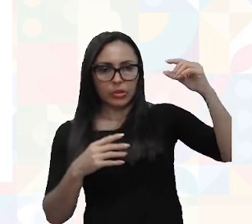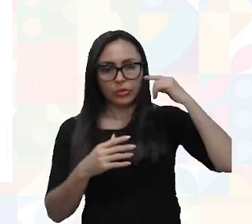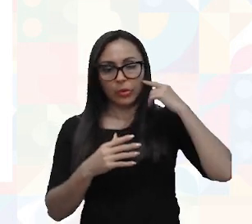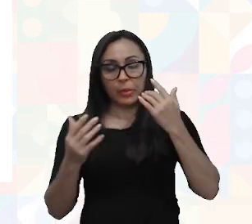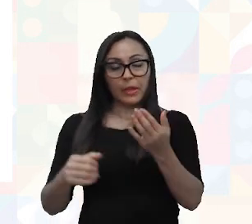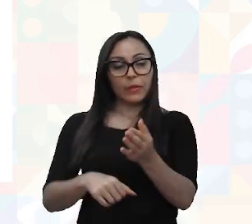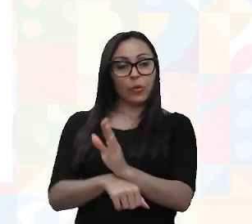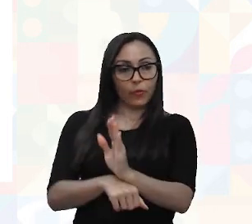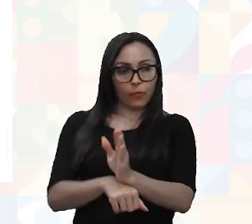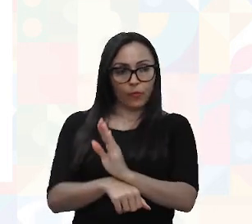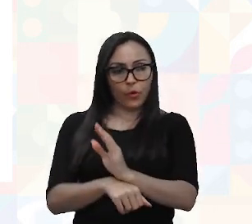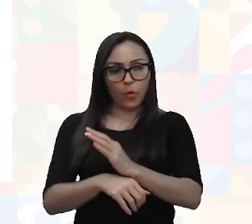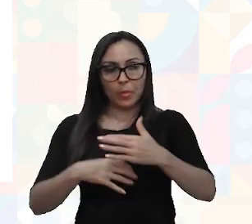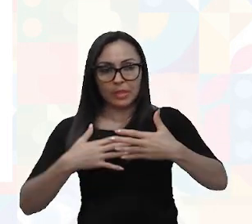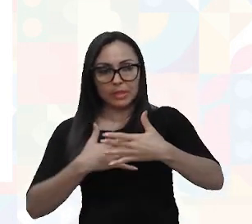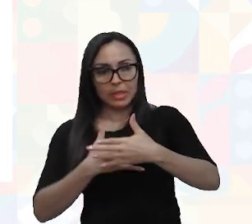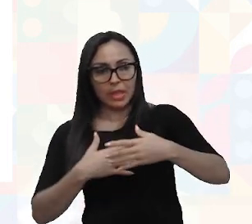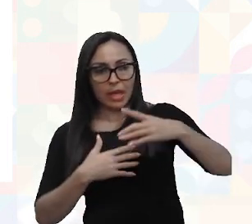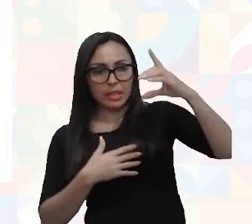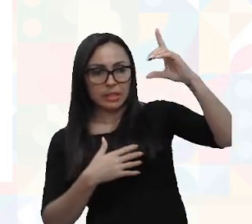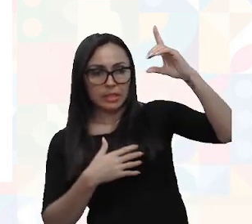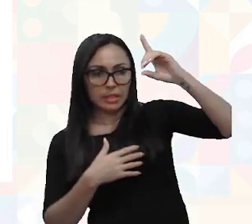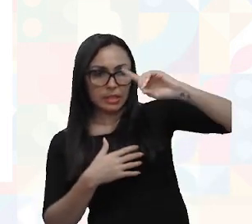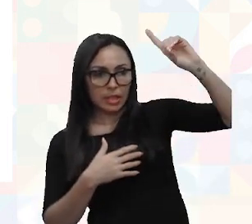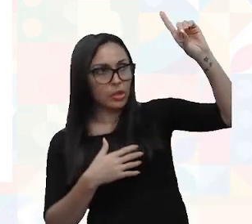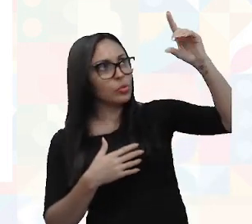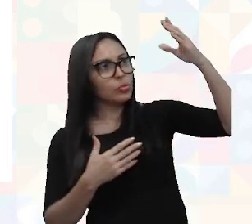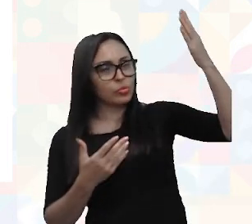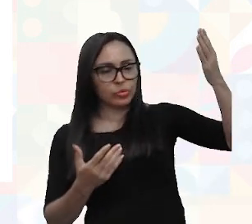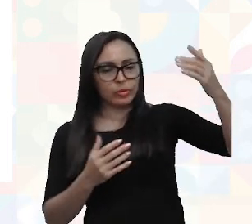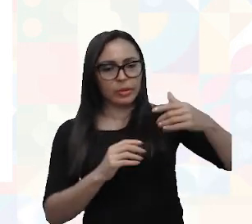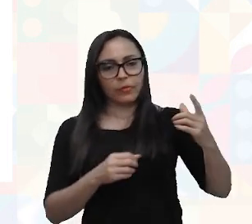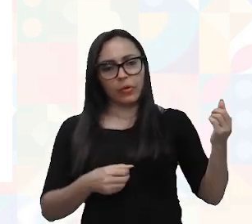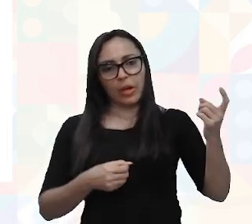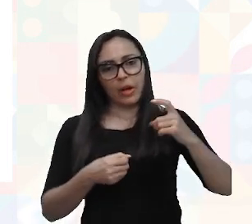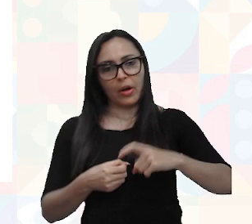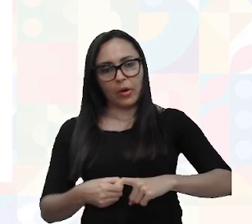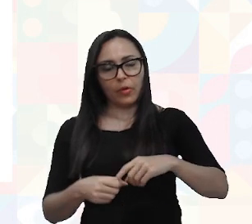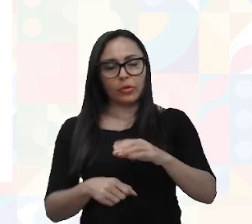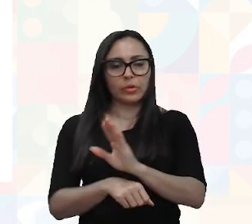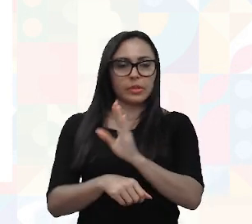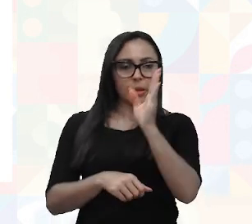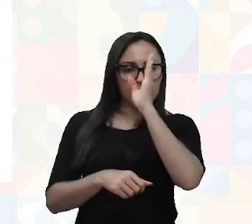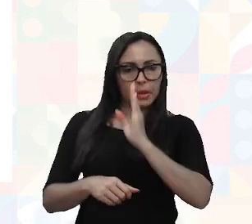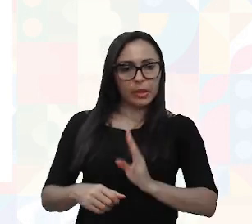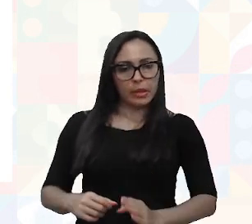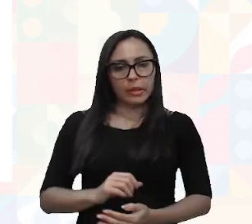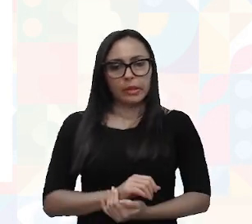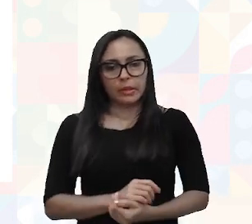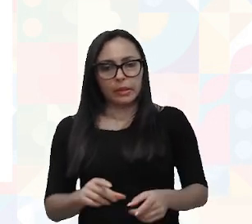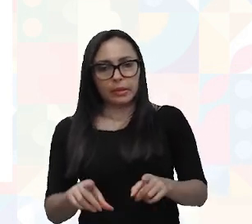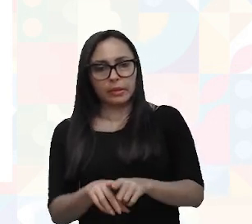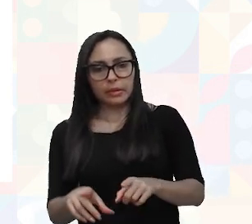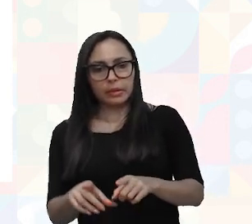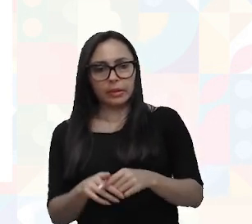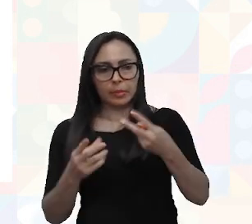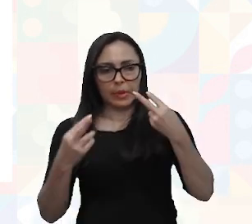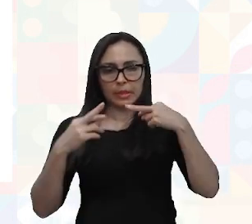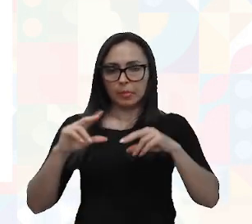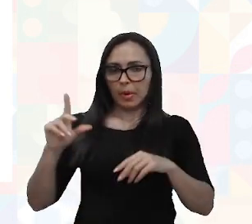filme Cidade de Deus, que marcou, aí, a história, a retomada do cinema brasileiro, e, aí, embaixo, sempre, também, nessa parte,